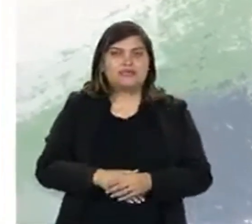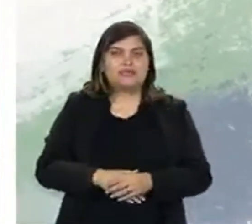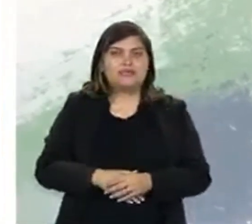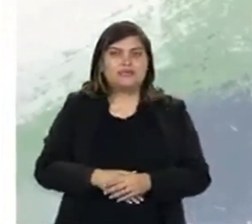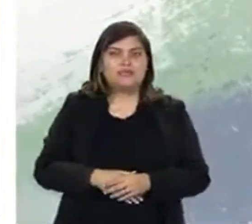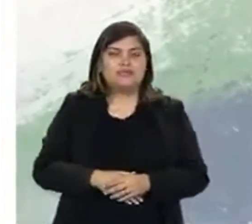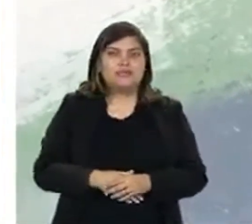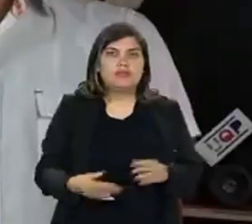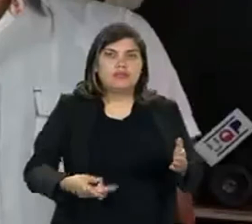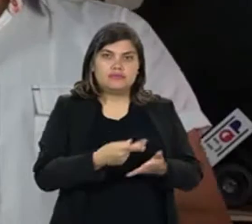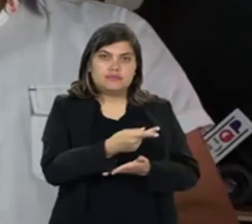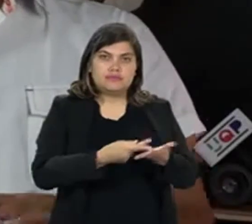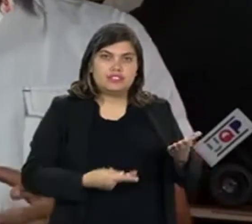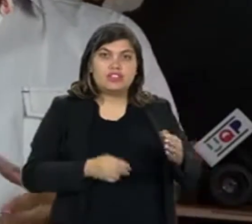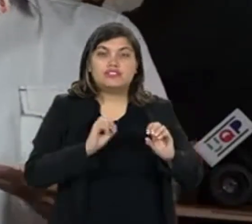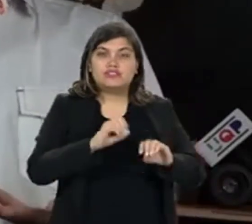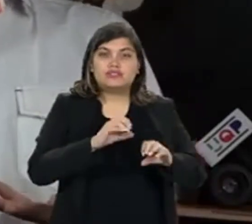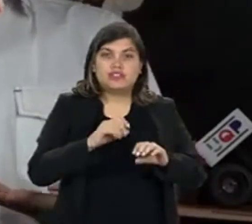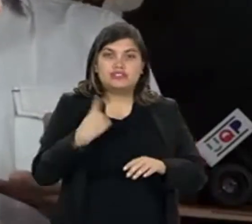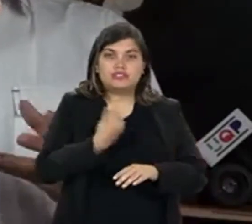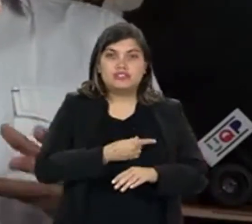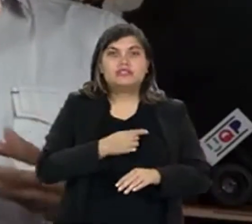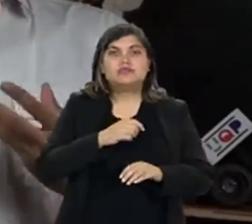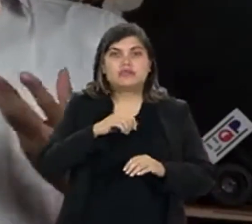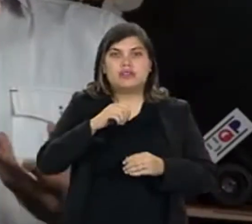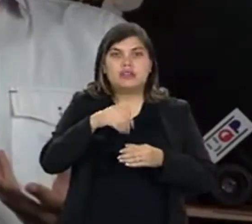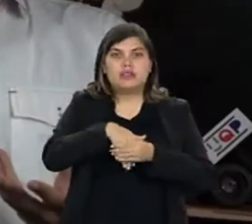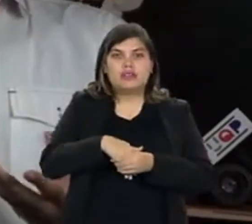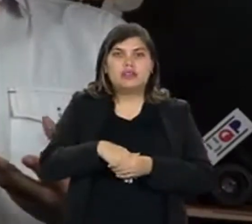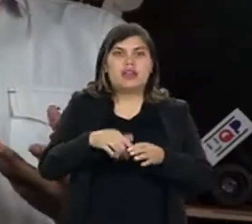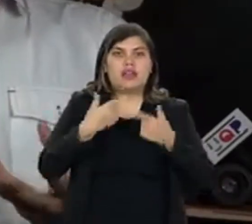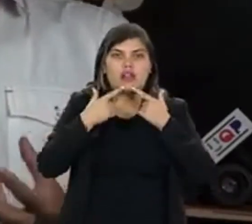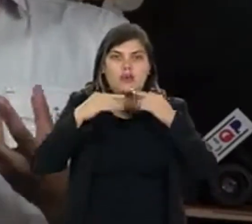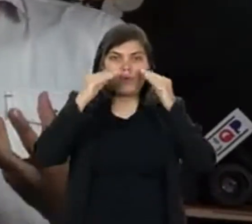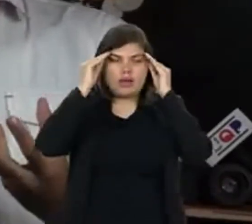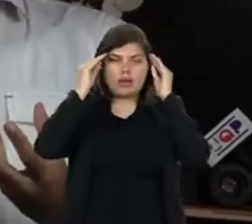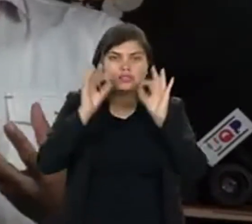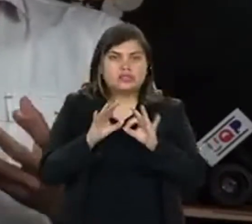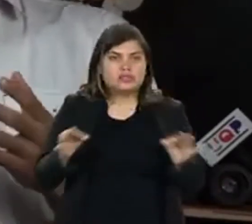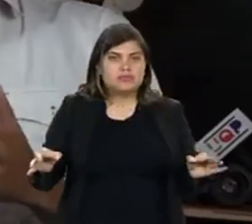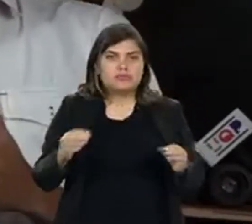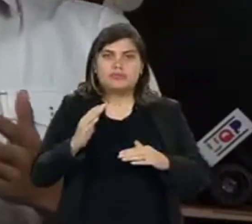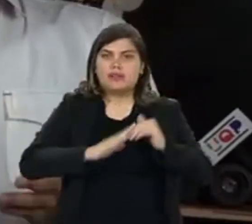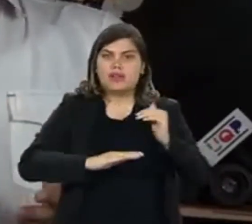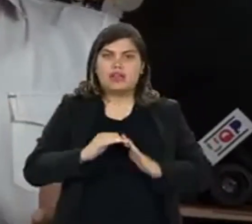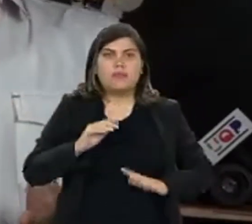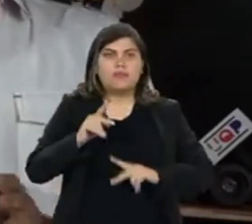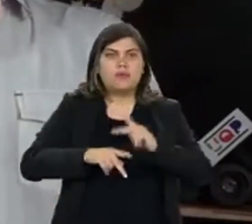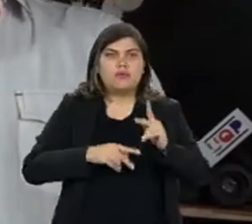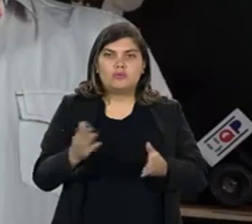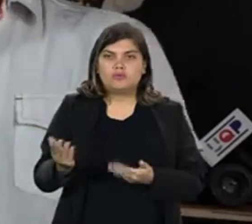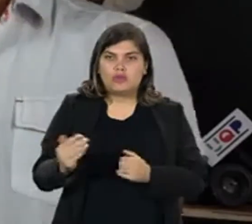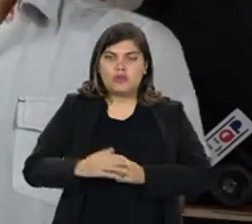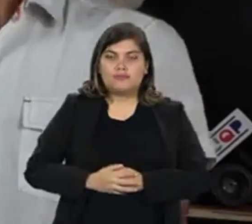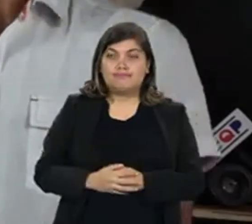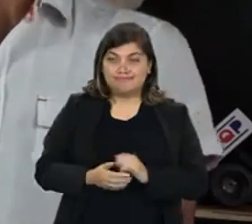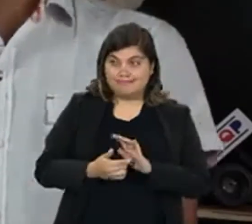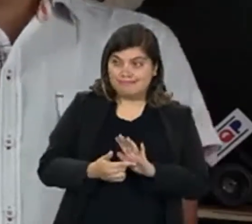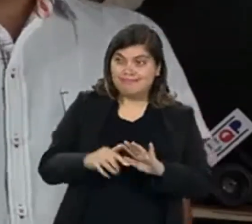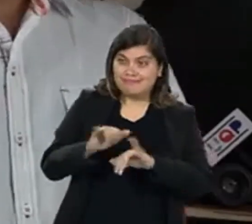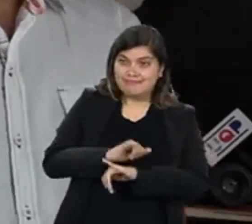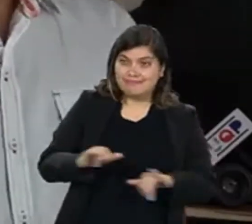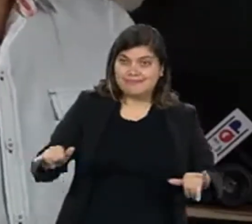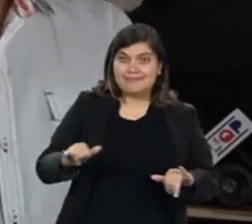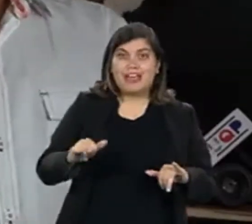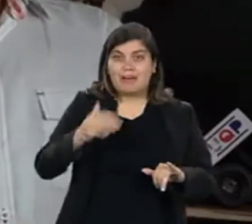justiça eleitoral. O QP é um projeto educativo onde nós explicamos as eleições com a linguagem muito mais simplificada e prática para o público mais jovem. Exatamente, nós